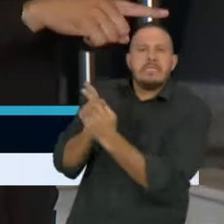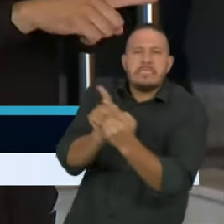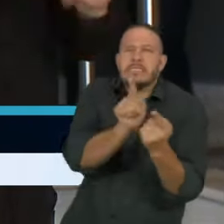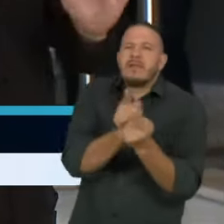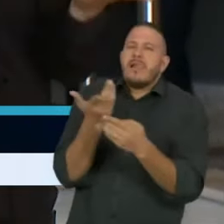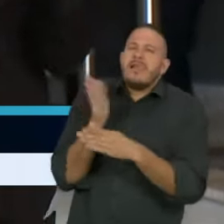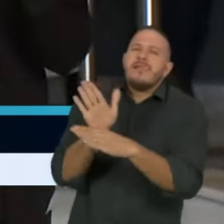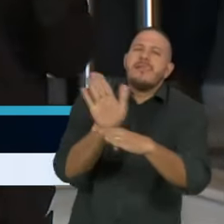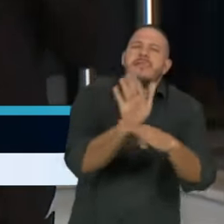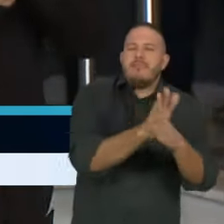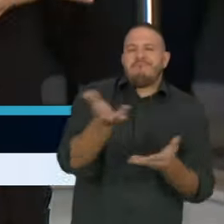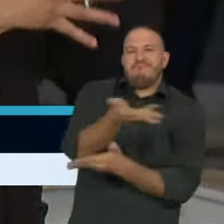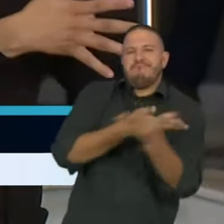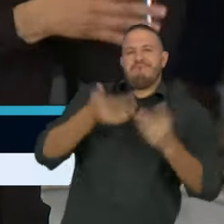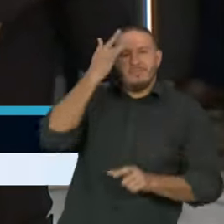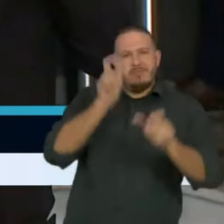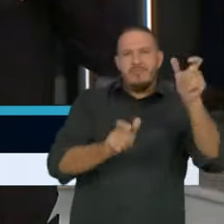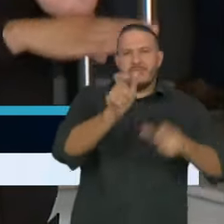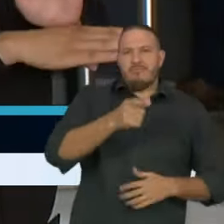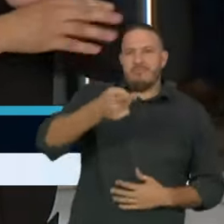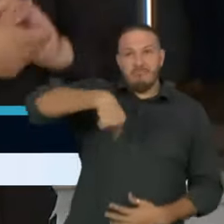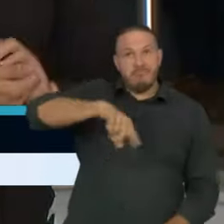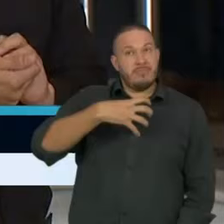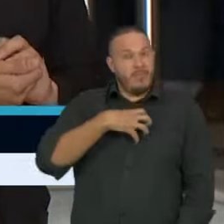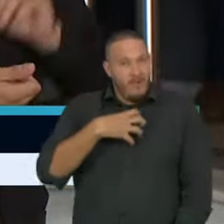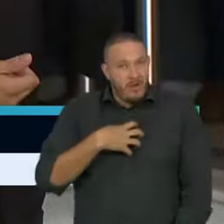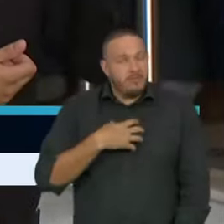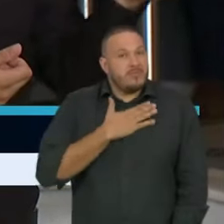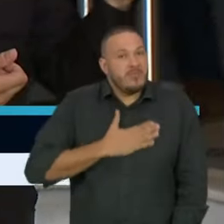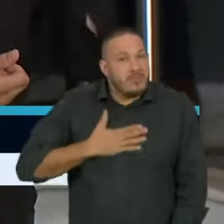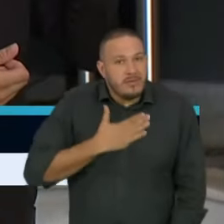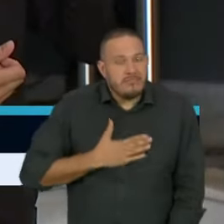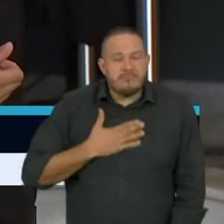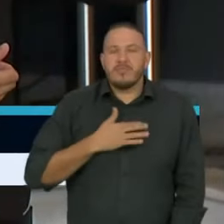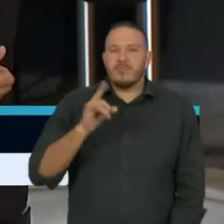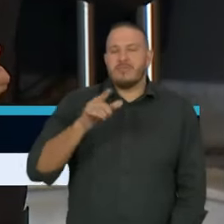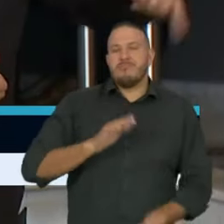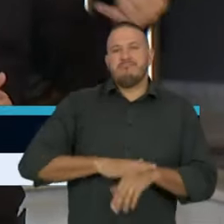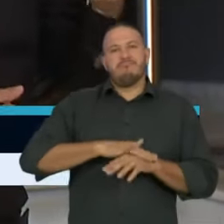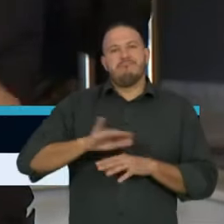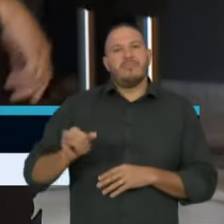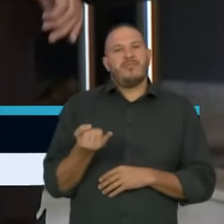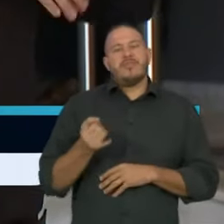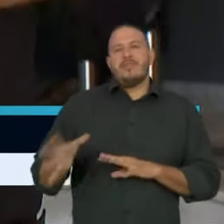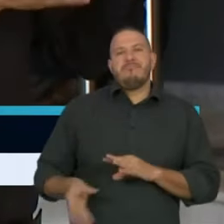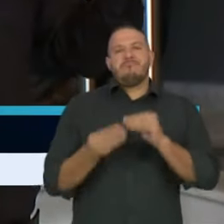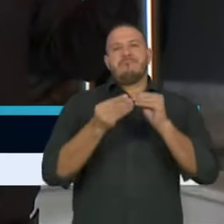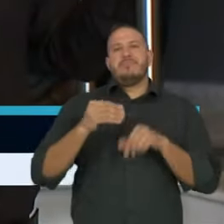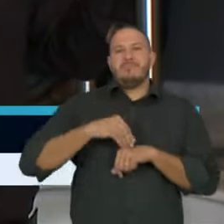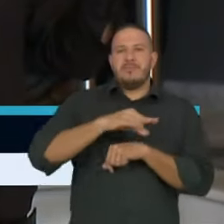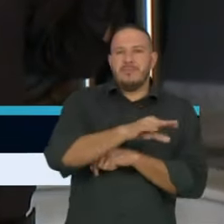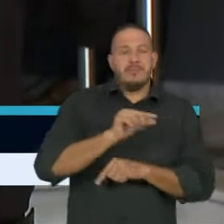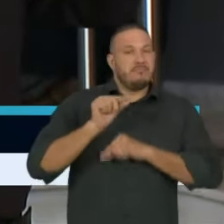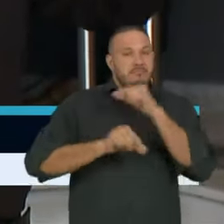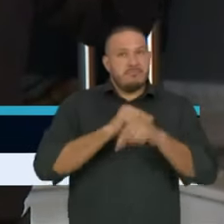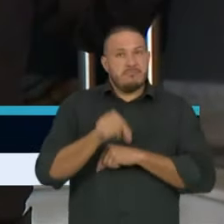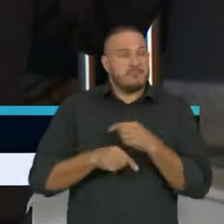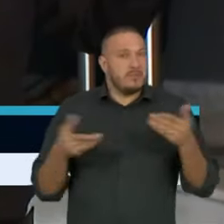pacientes. Dessa forma, eu queria só aproveitar o momento para dizer, a tendência